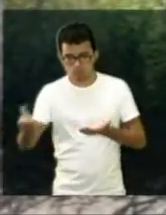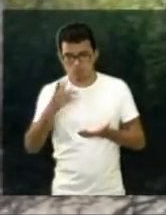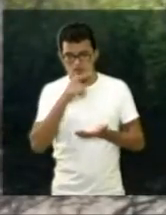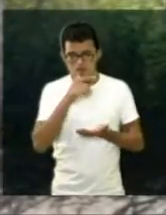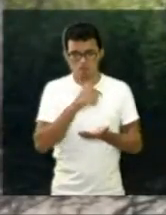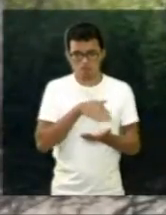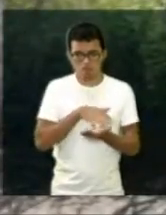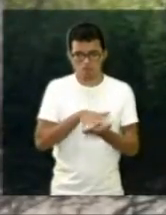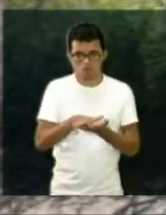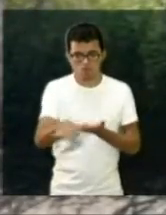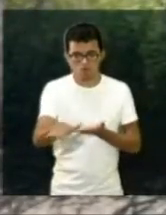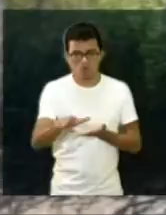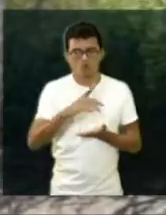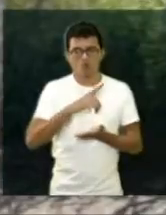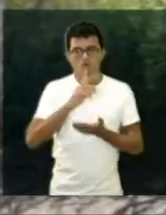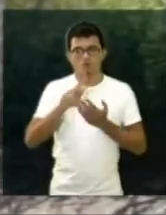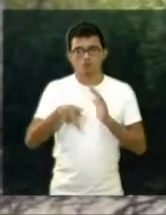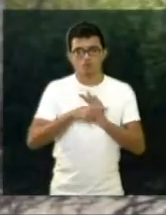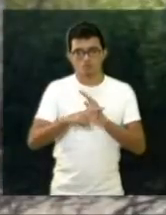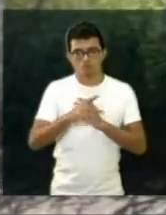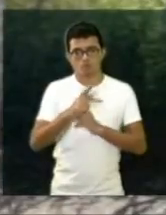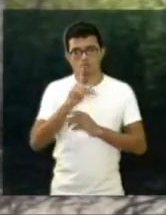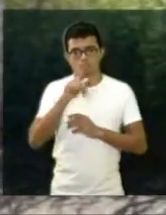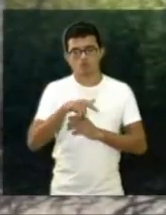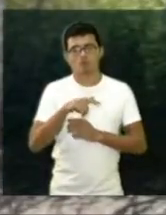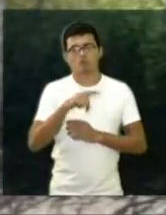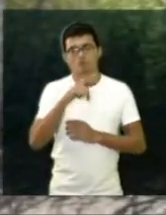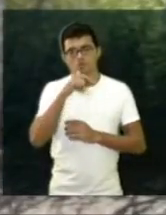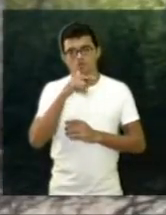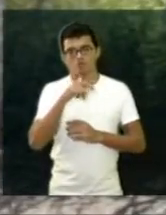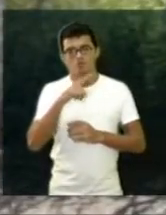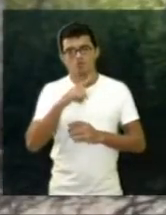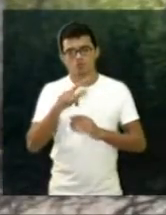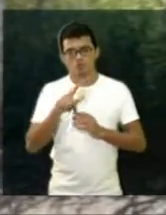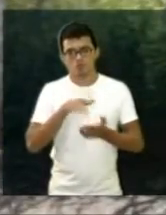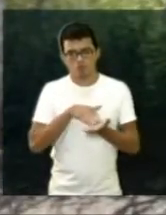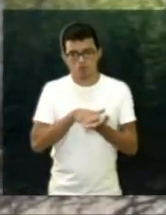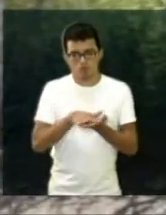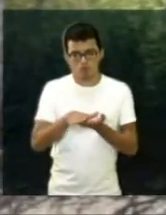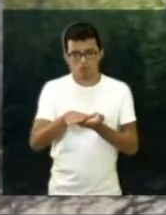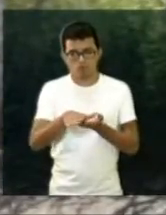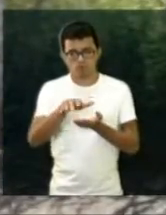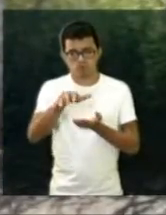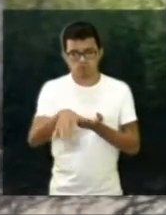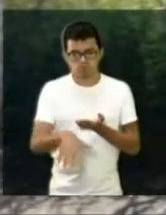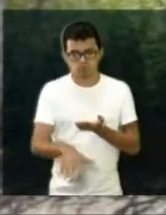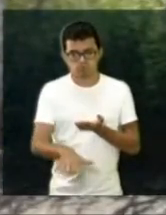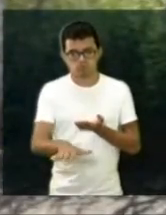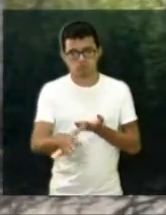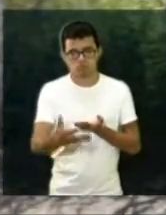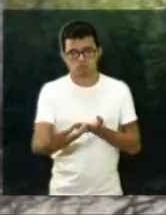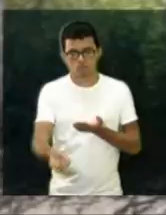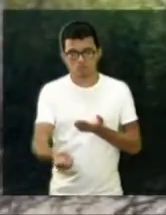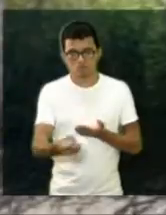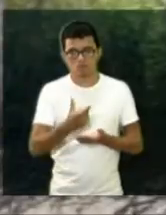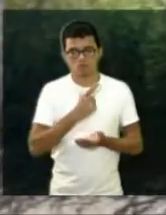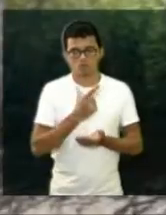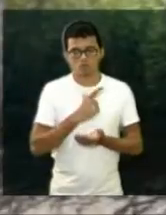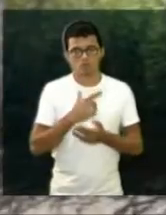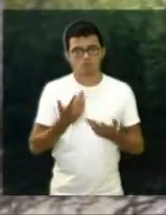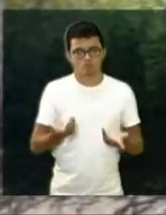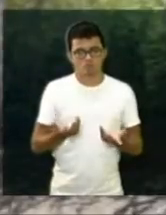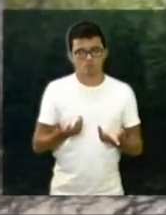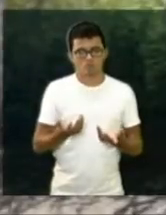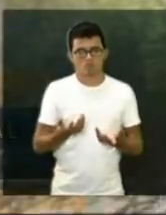chuva, ou de as casas, seria mais ou lançado em um bueiro a 10 metros, na Irmã do Ságio Oliveira. Pessoal,